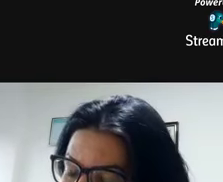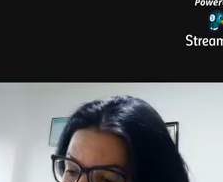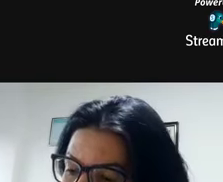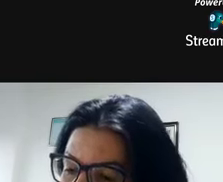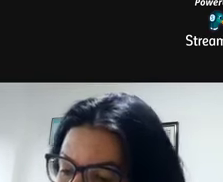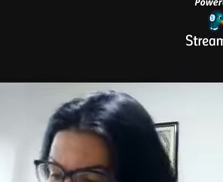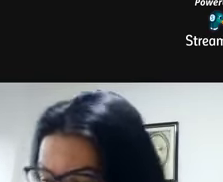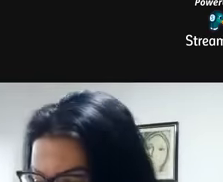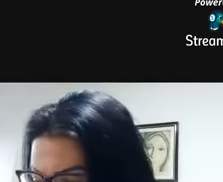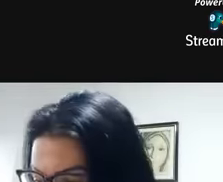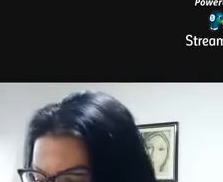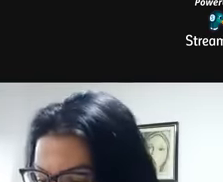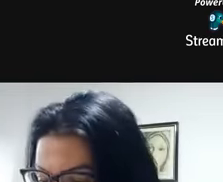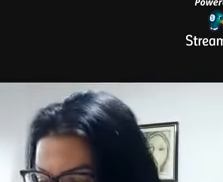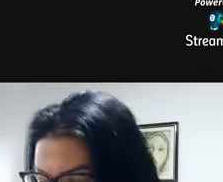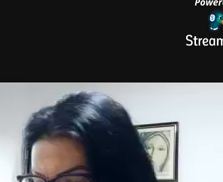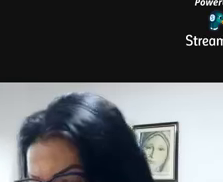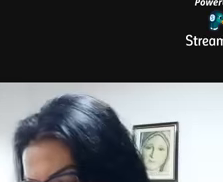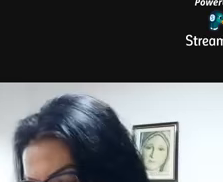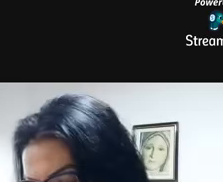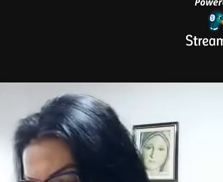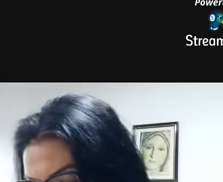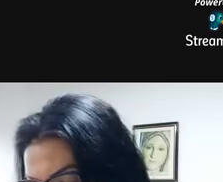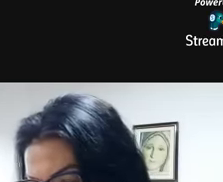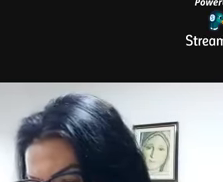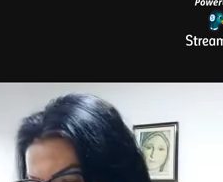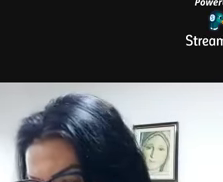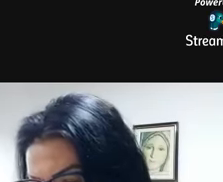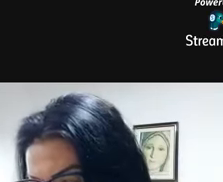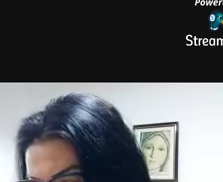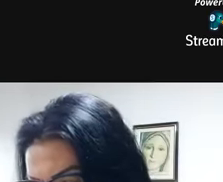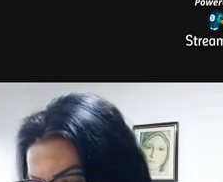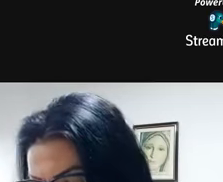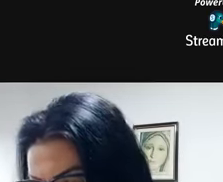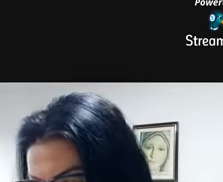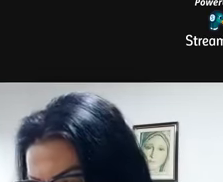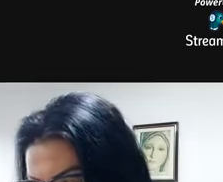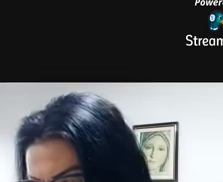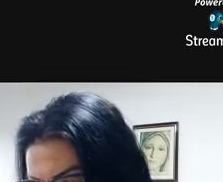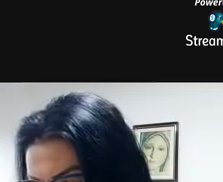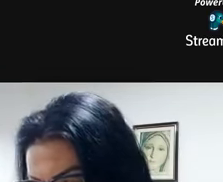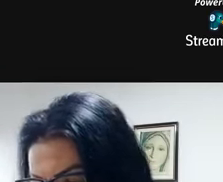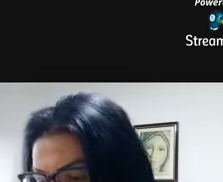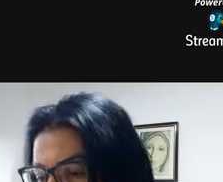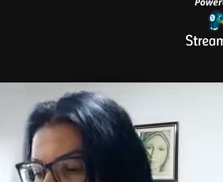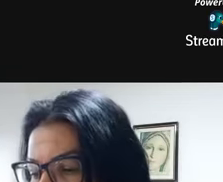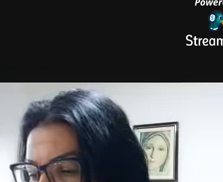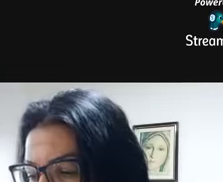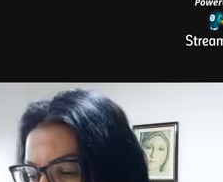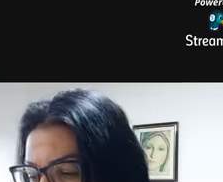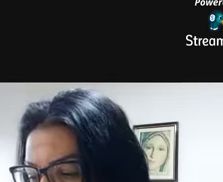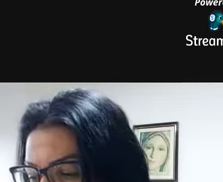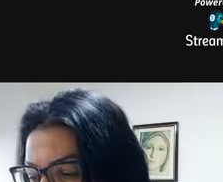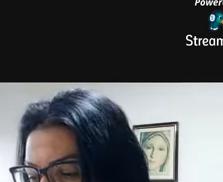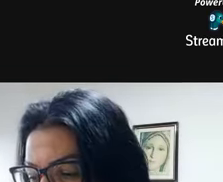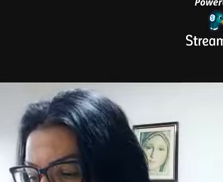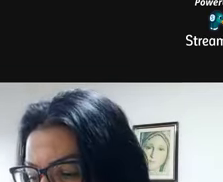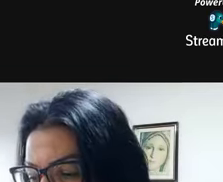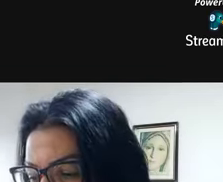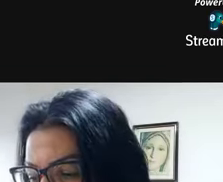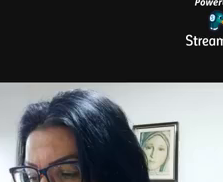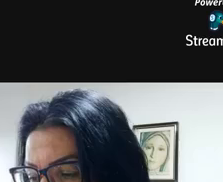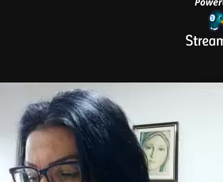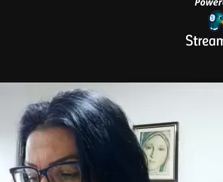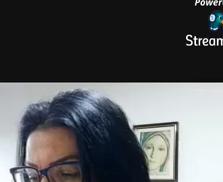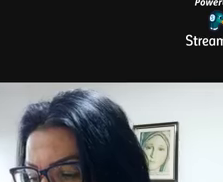deputado, para o prefeito, o prefeito já está tentando, é, buscar um apoio em Brasília,